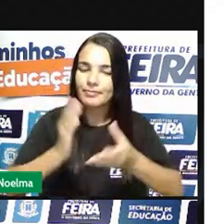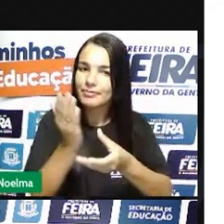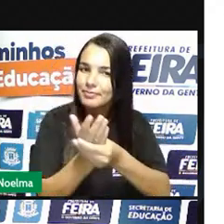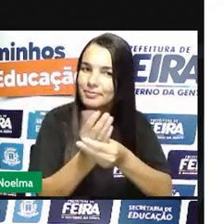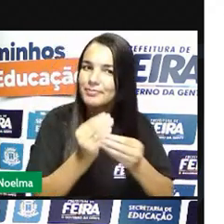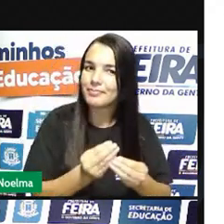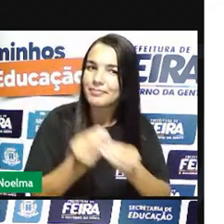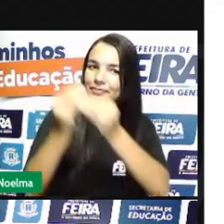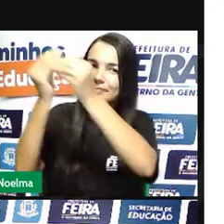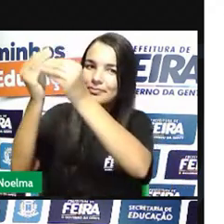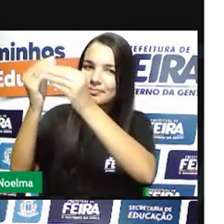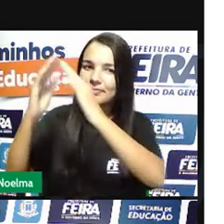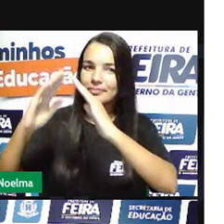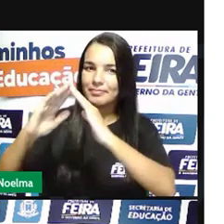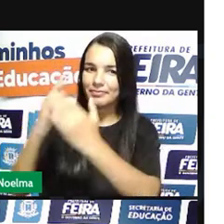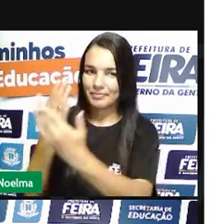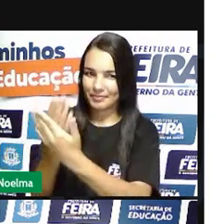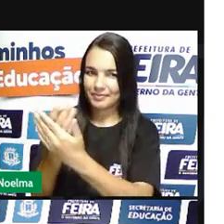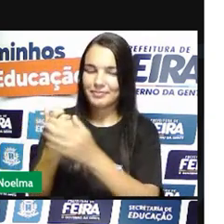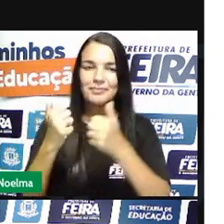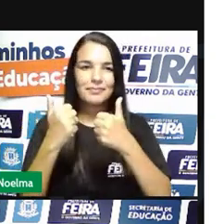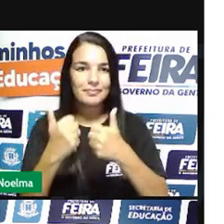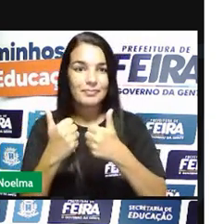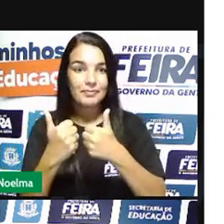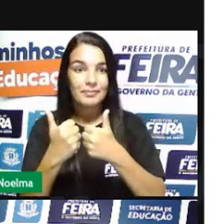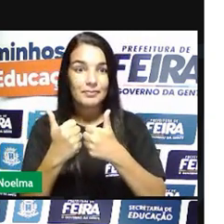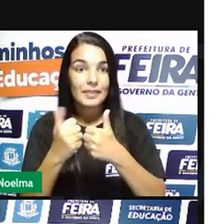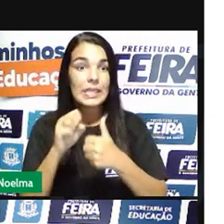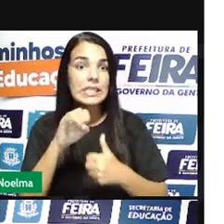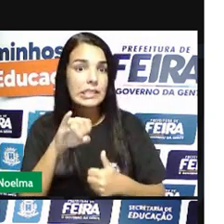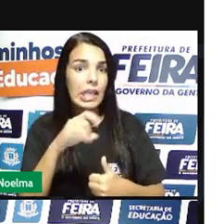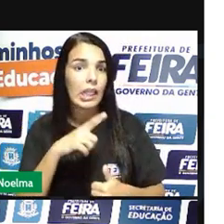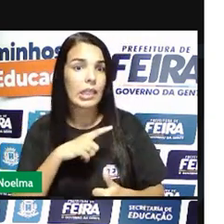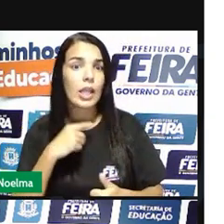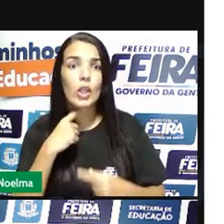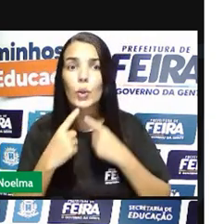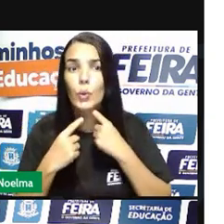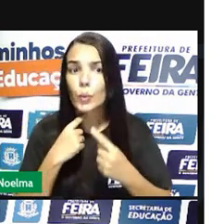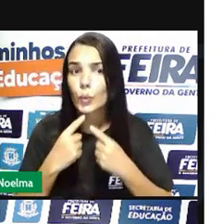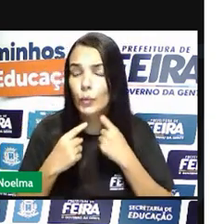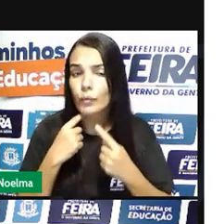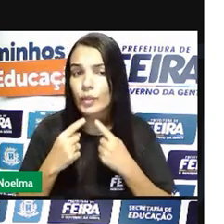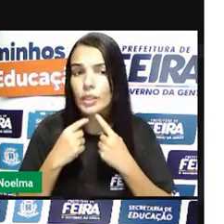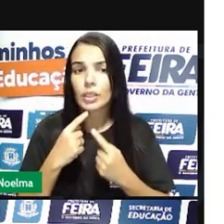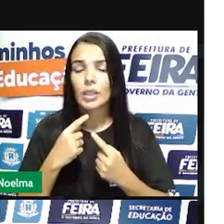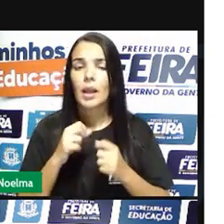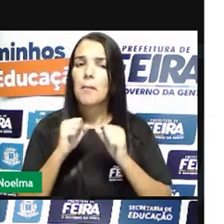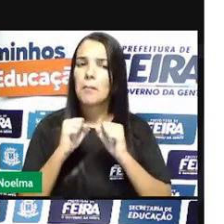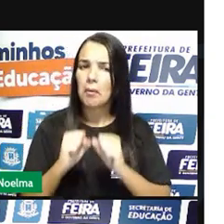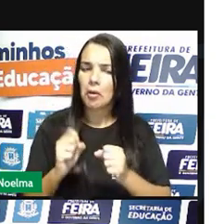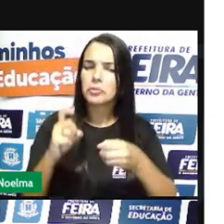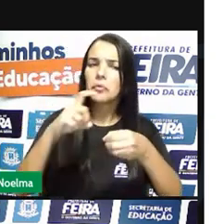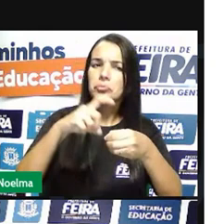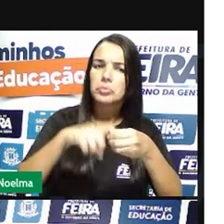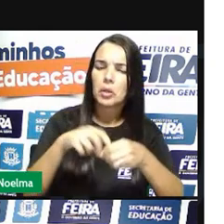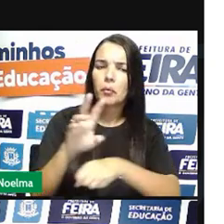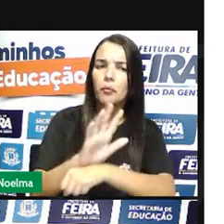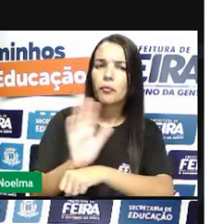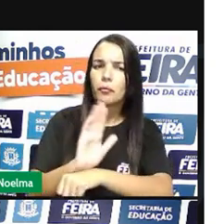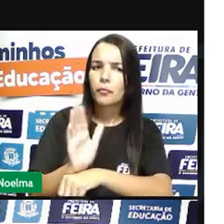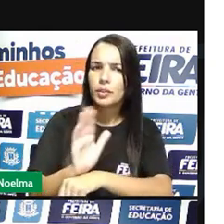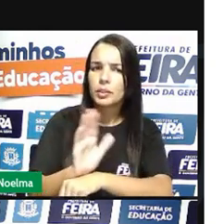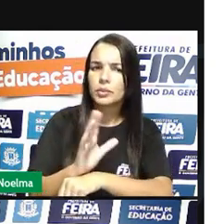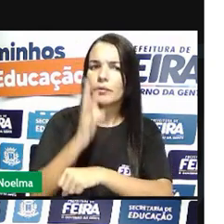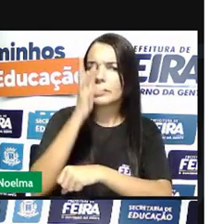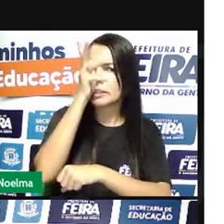entregar às escolas de vocês certo surgiu alguma dúvida durante a atividade volte o vídeo que vai ficar salvo